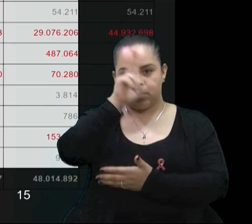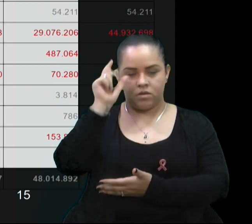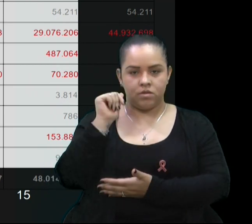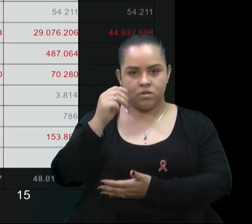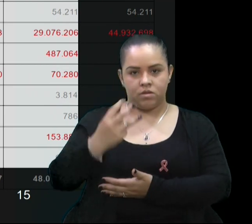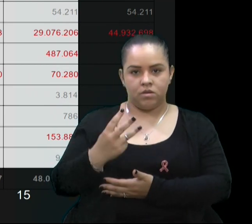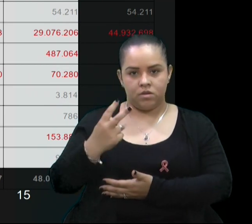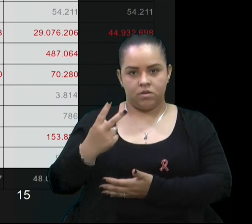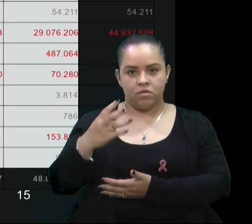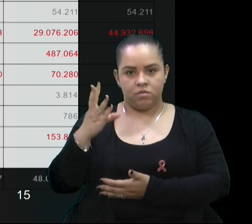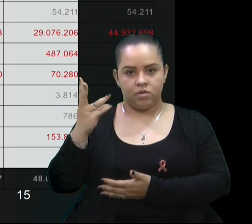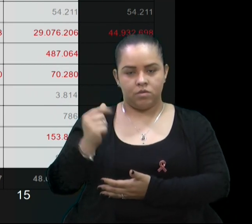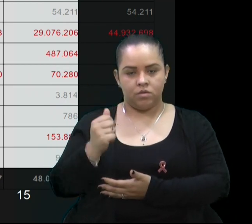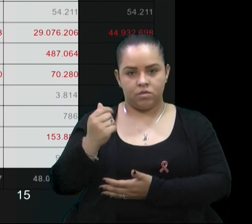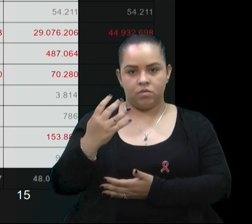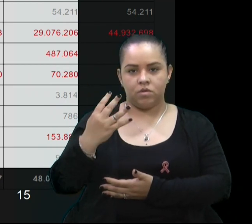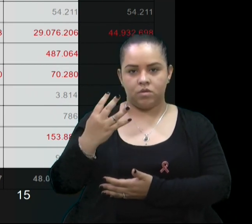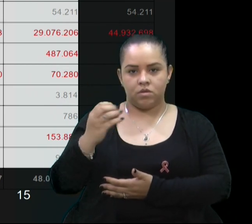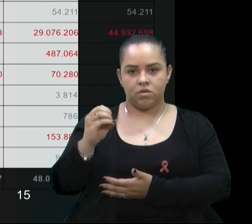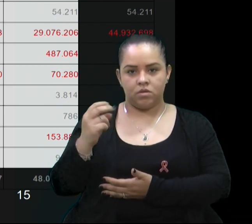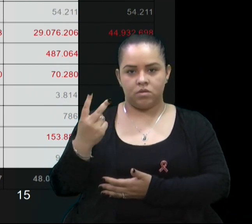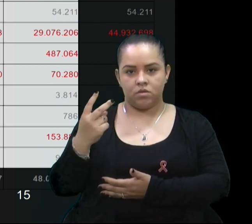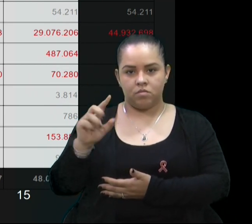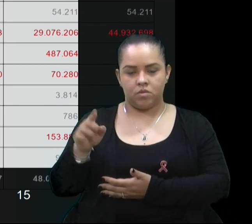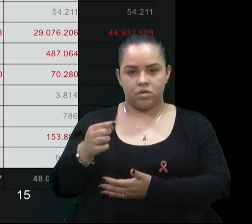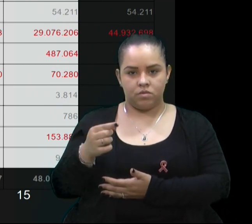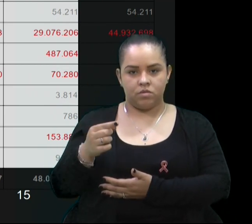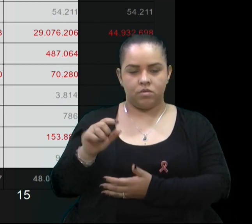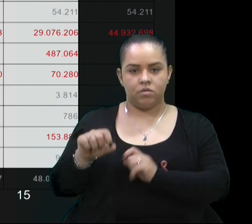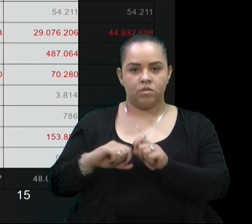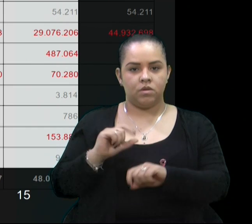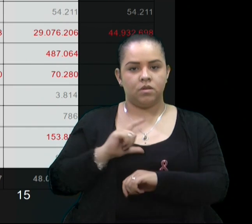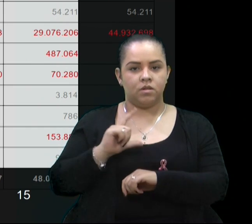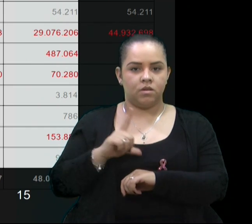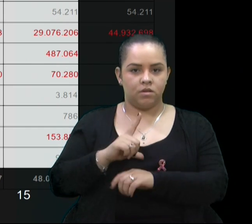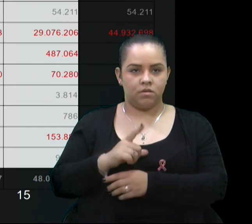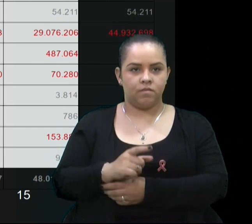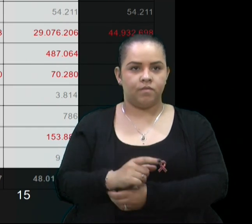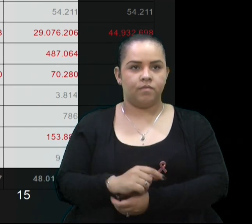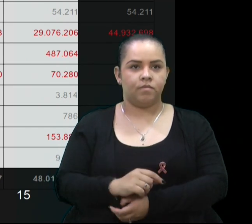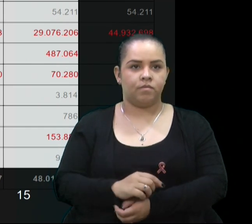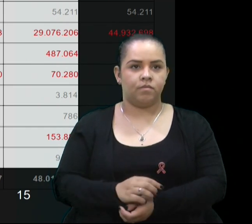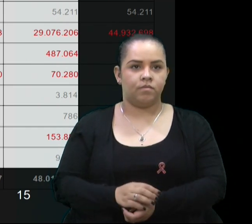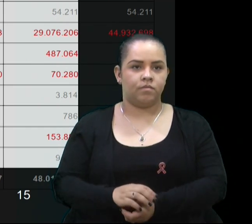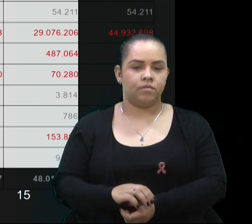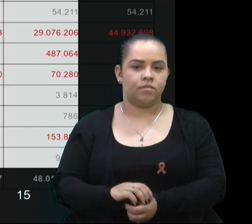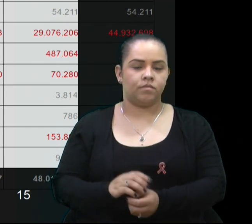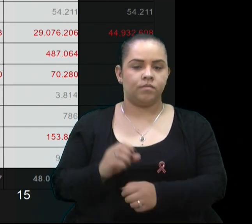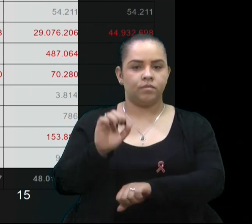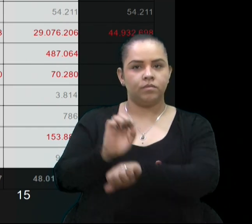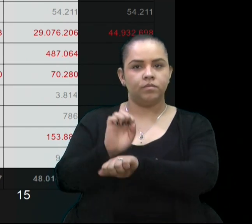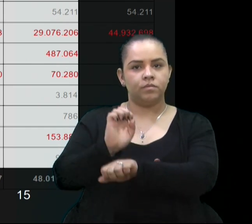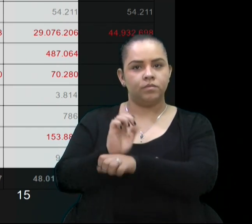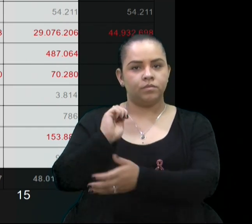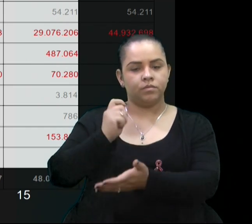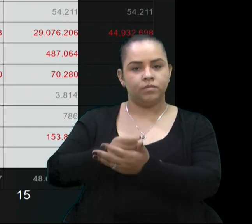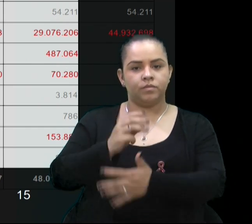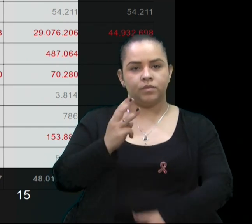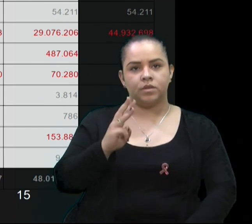32.402.000,00, verbas pagas pelo Estado, R$